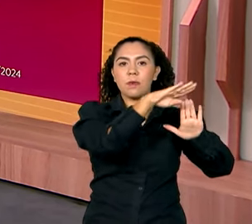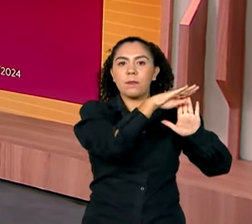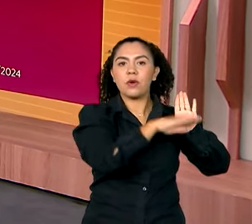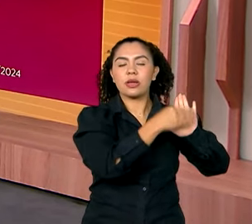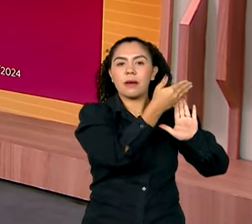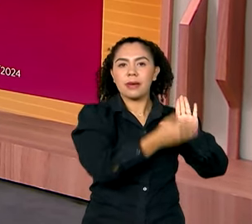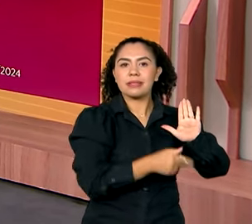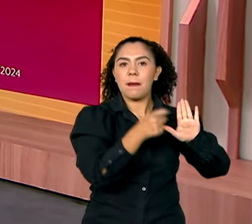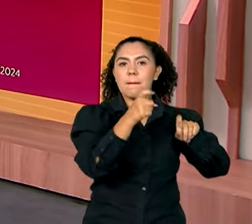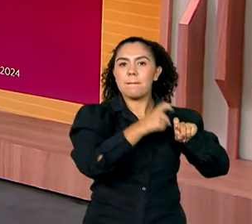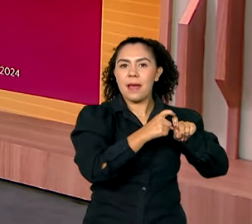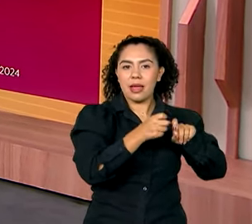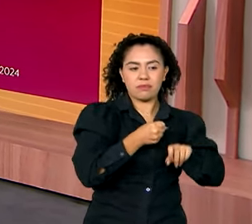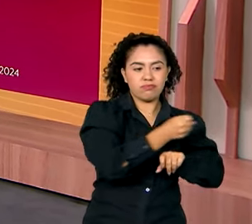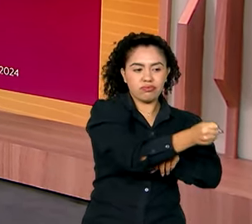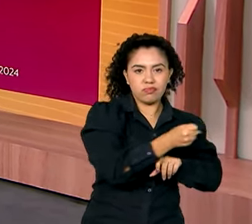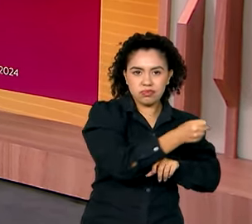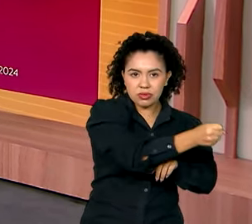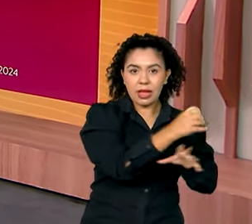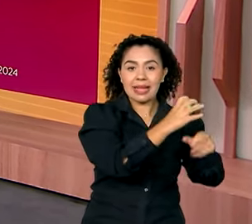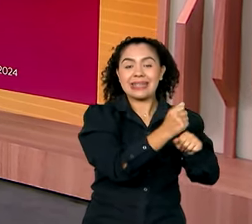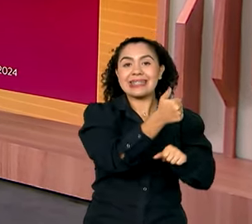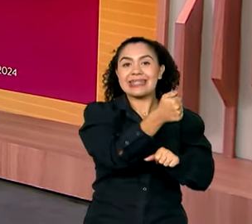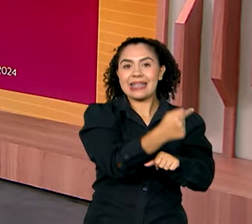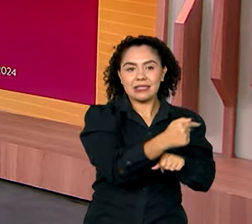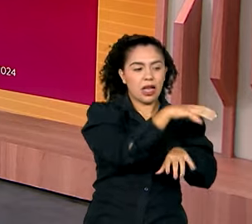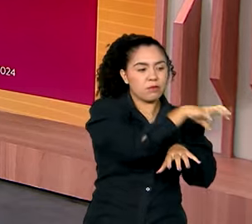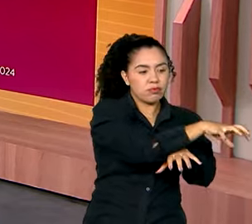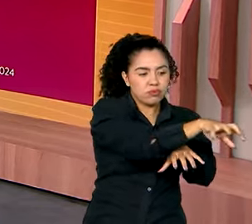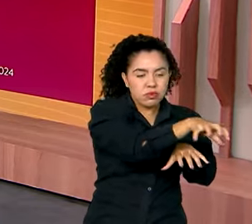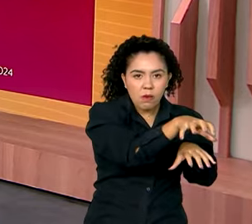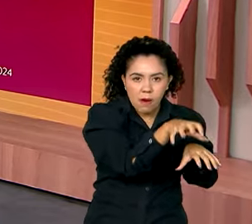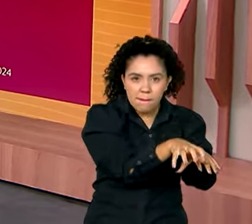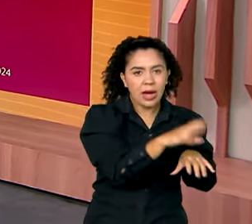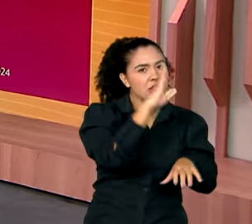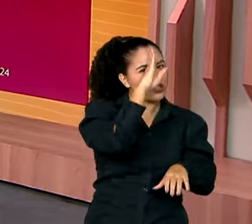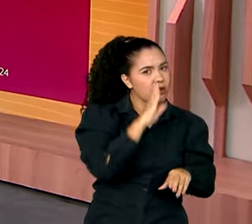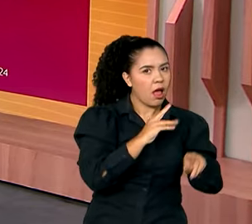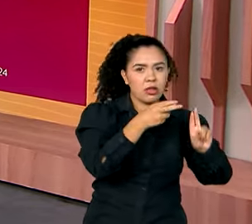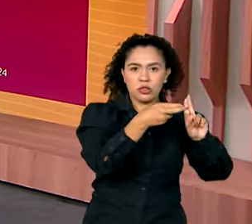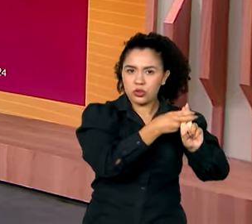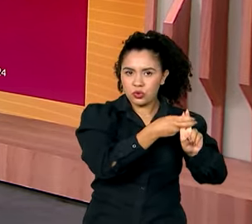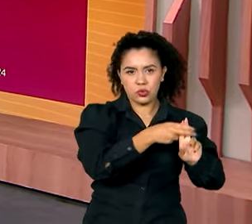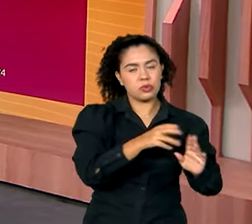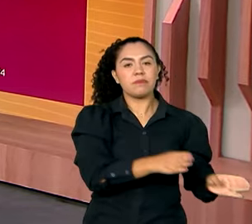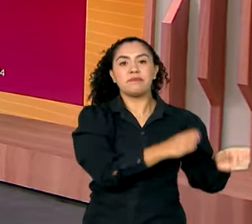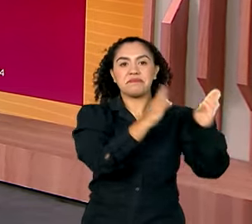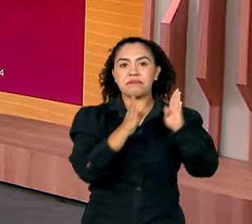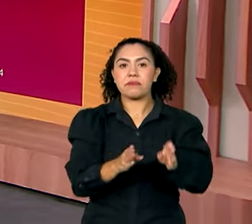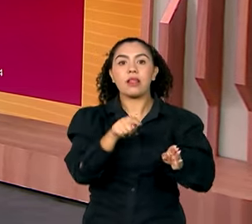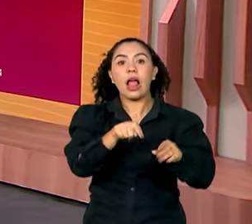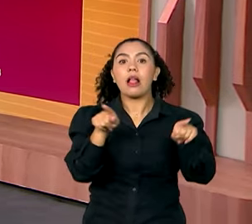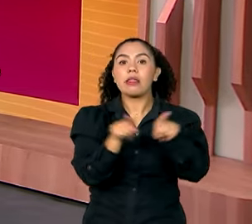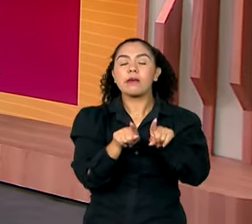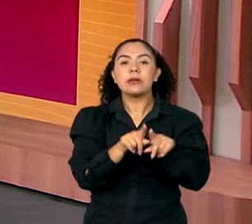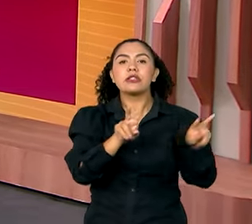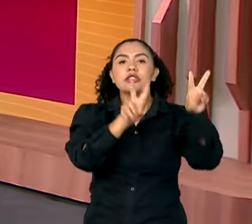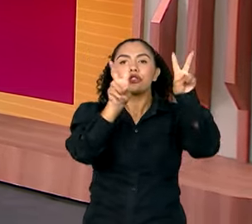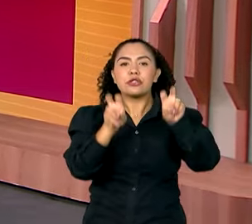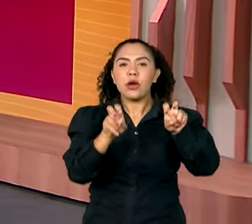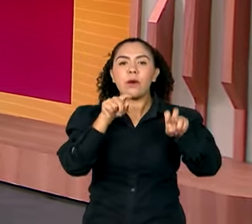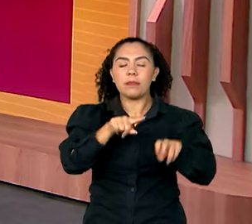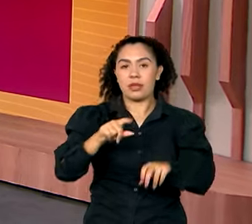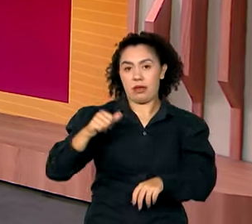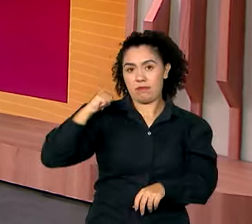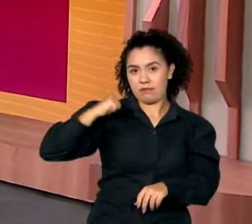17 unidades básicas de saúde, tudo de graça pelo SUS, custeio do SUS. Bom, olhando agora também a questão